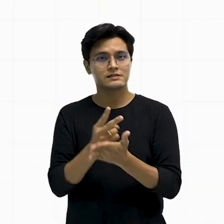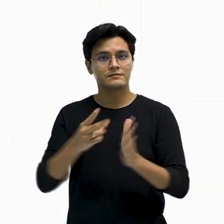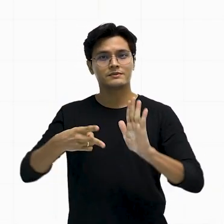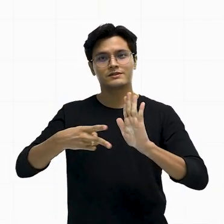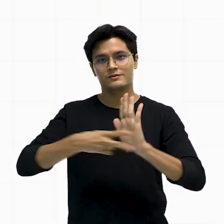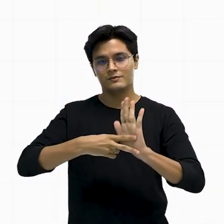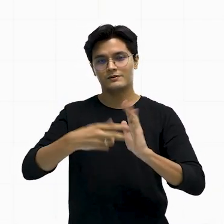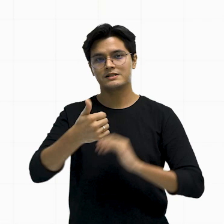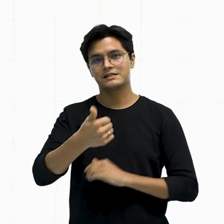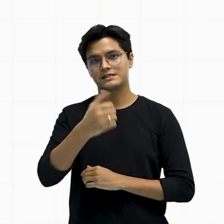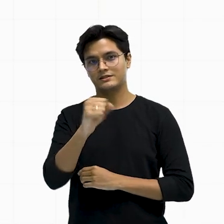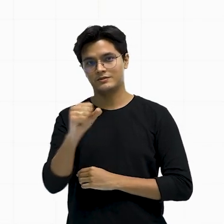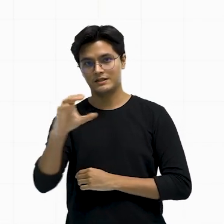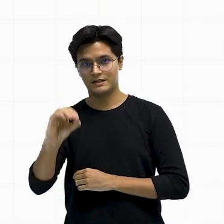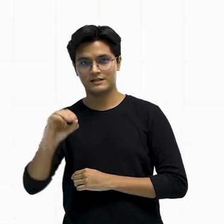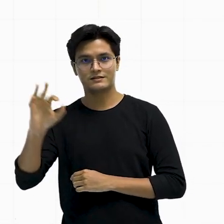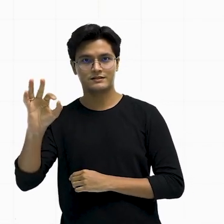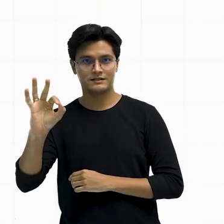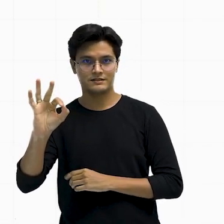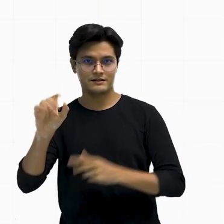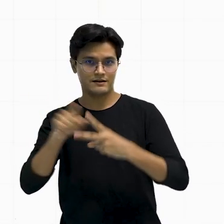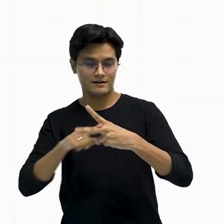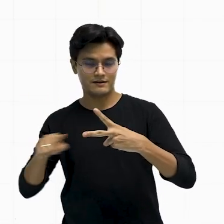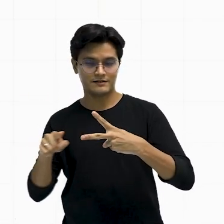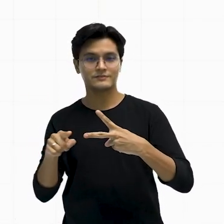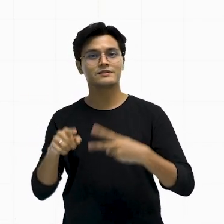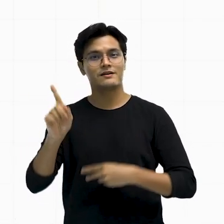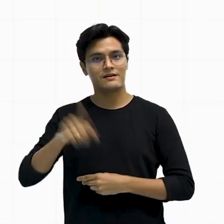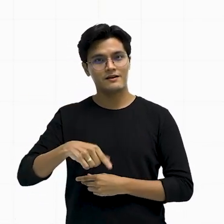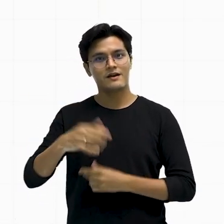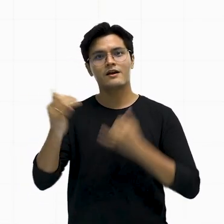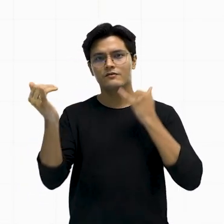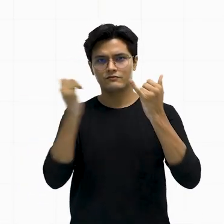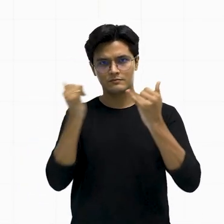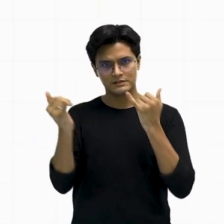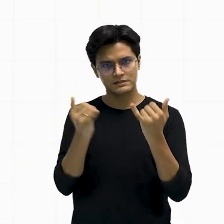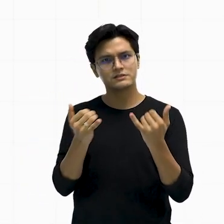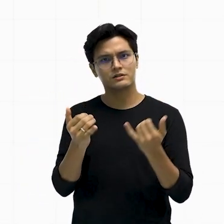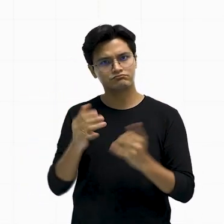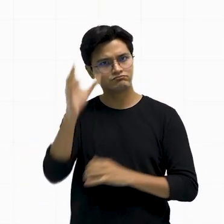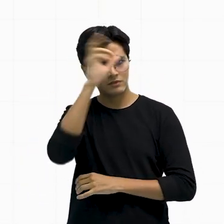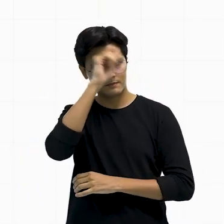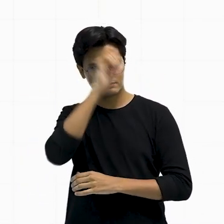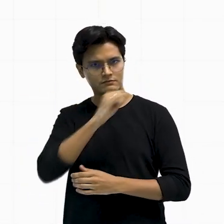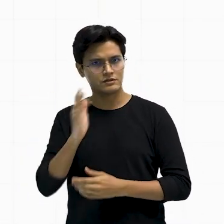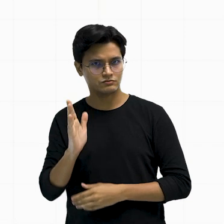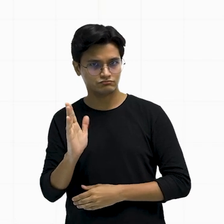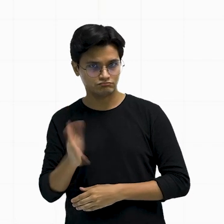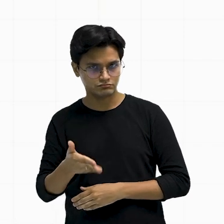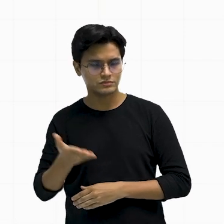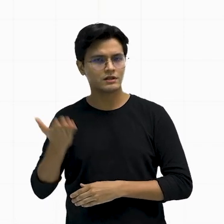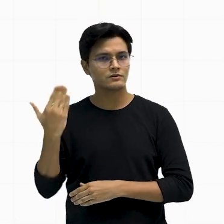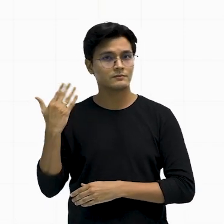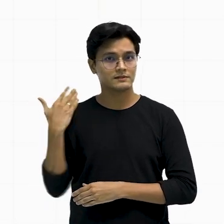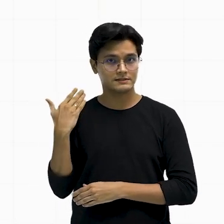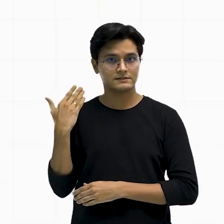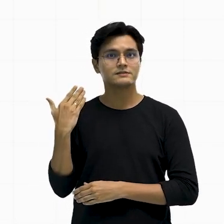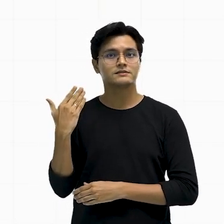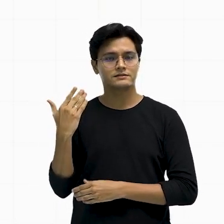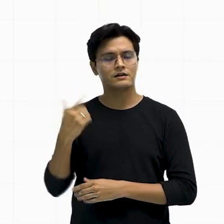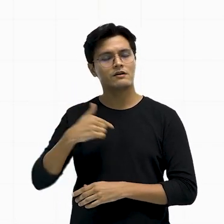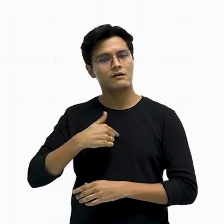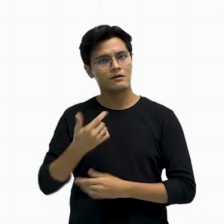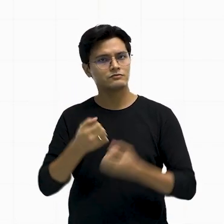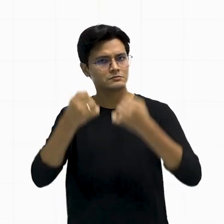a 180 graus. Essa aqui foi uma informação que a gente trabalhou bastante, né? Eu repeti bastante essa